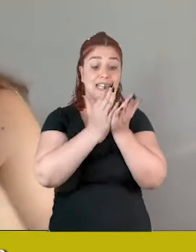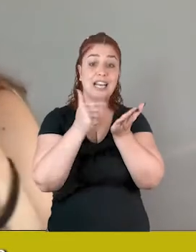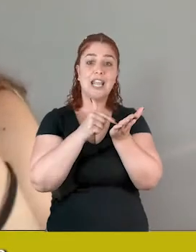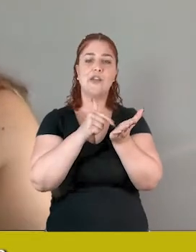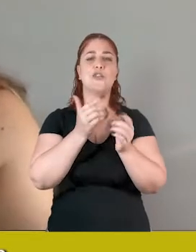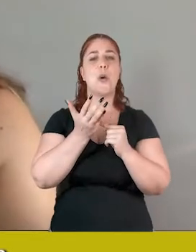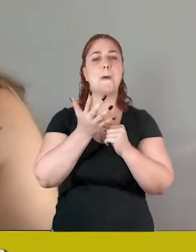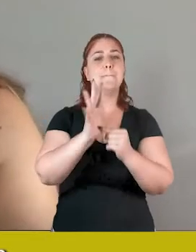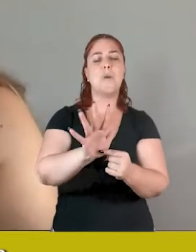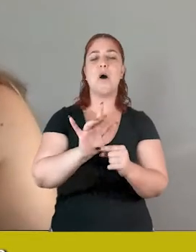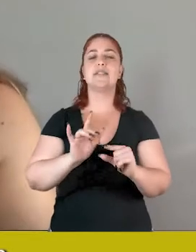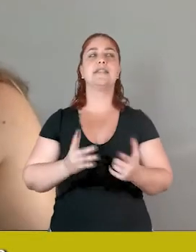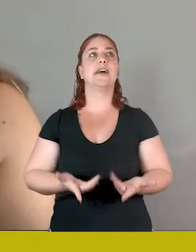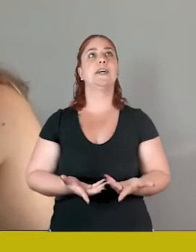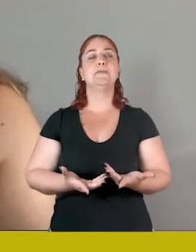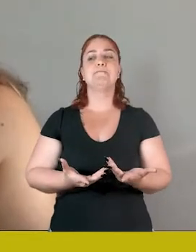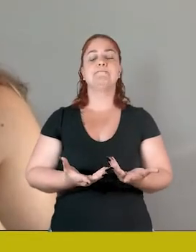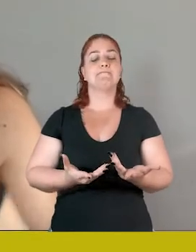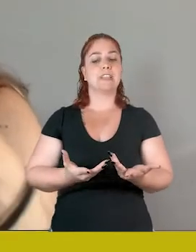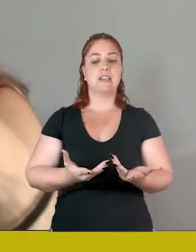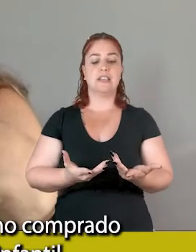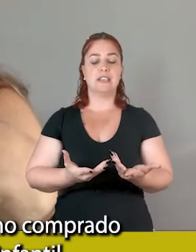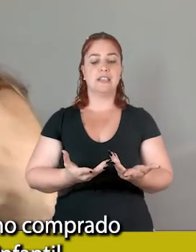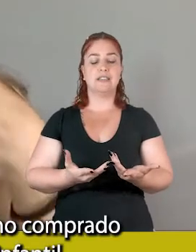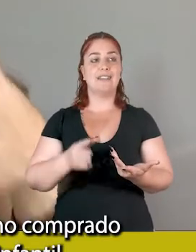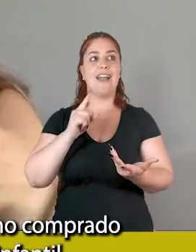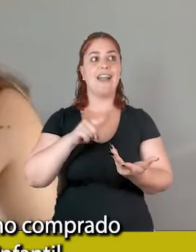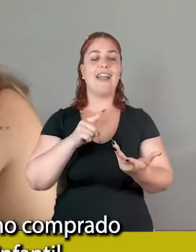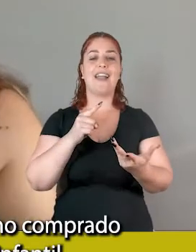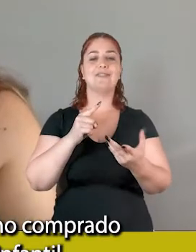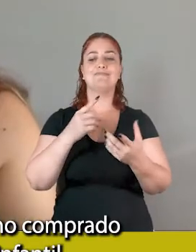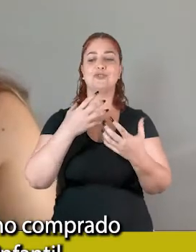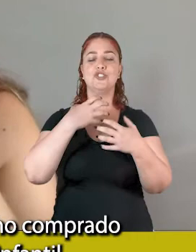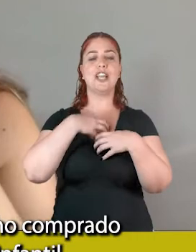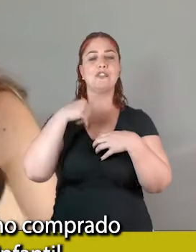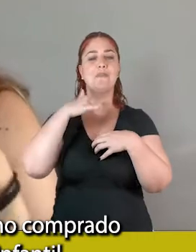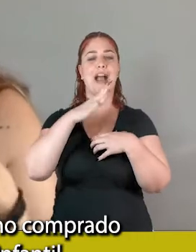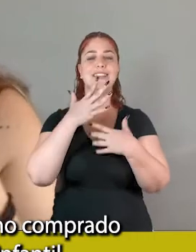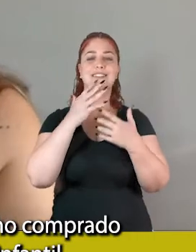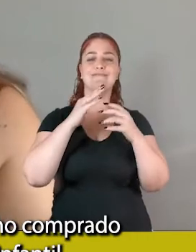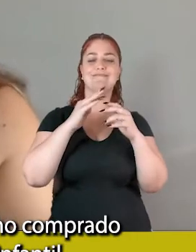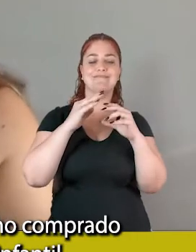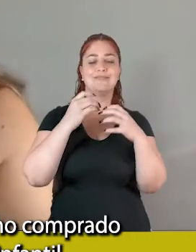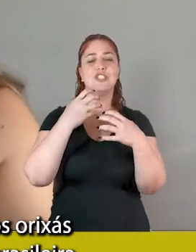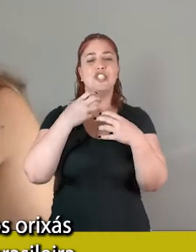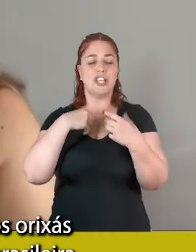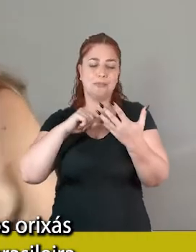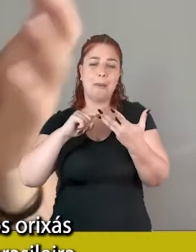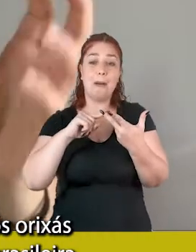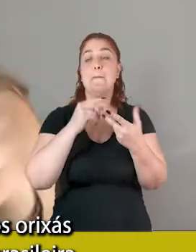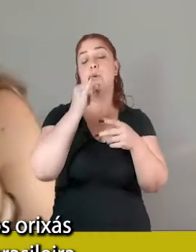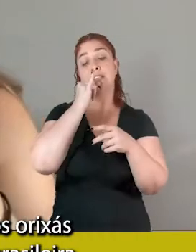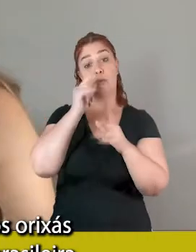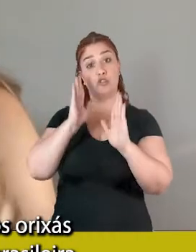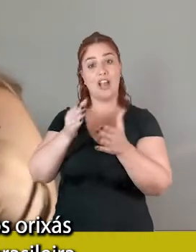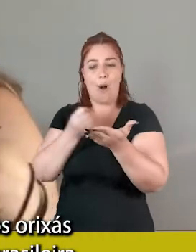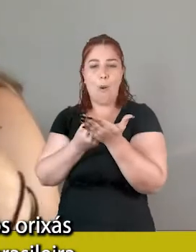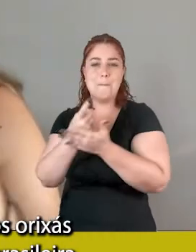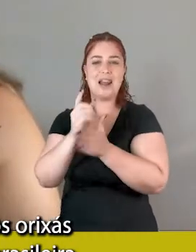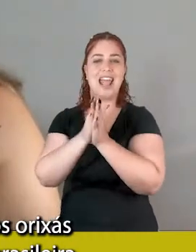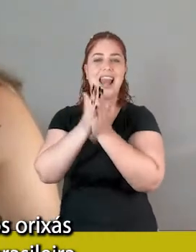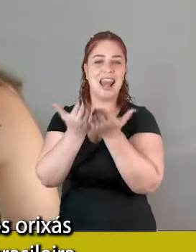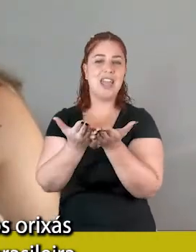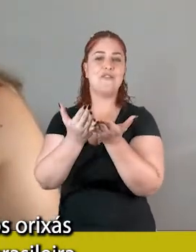para a gente essa familiaridade, eu tenho comprado um monte de livro infantil, por exemplo, sobre os